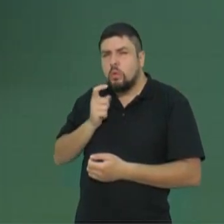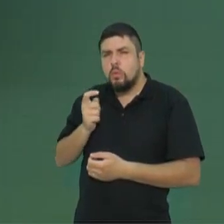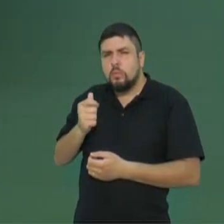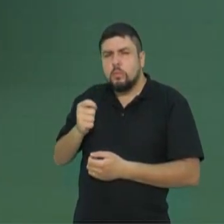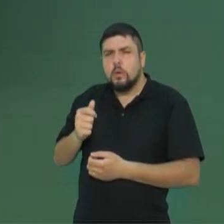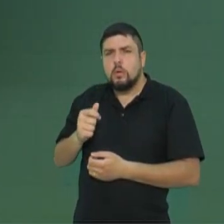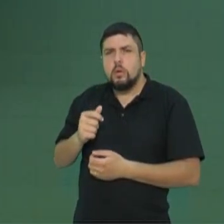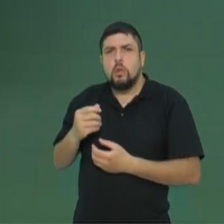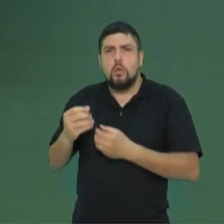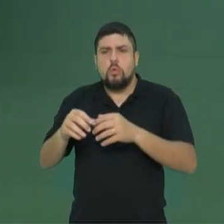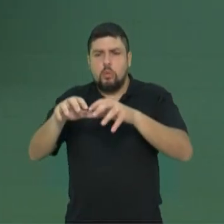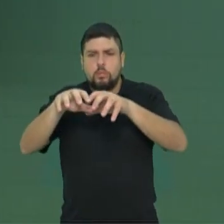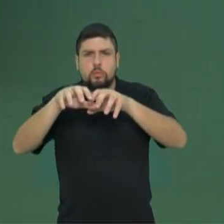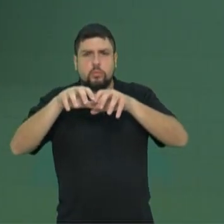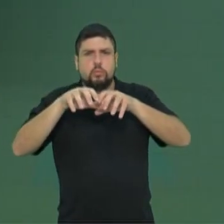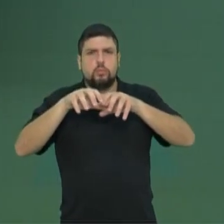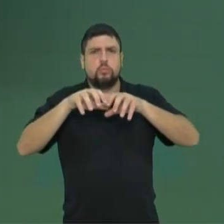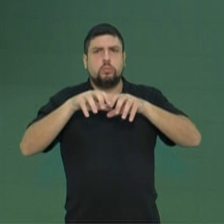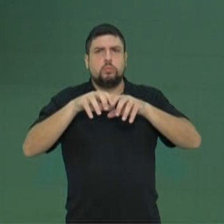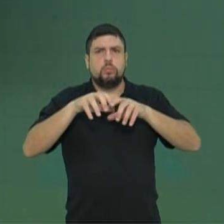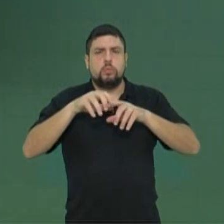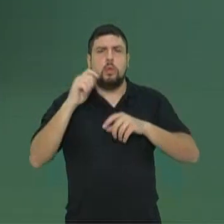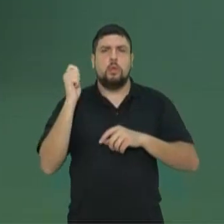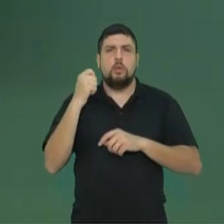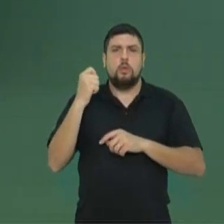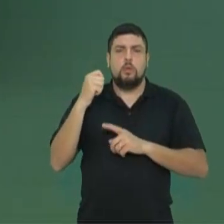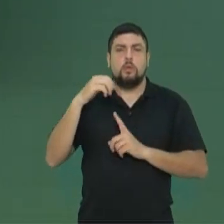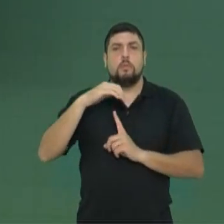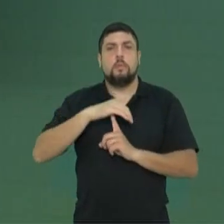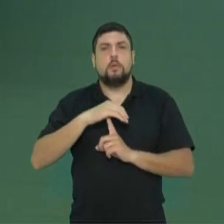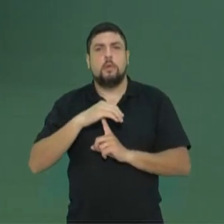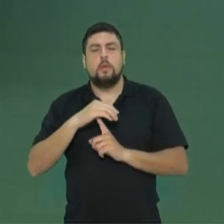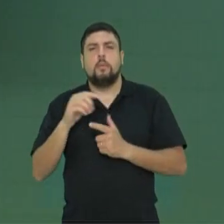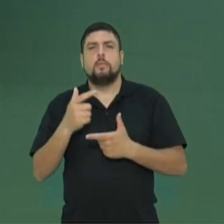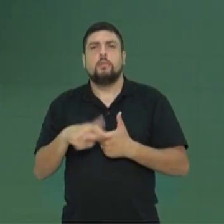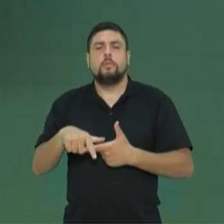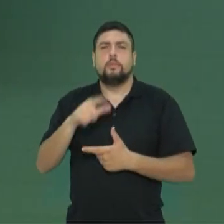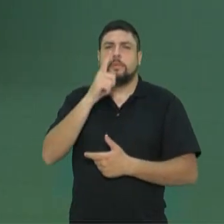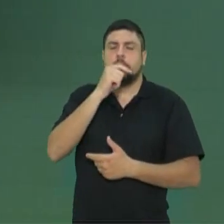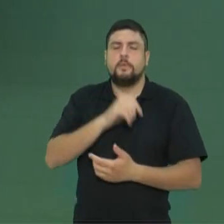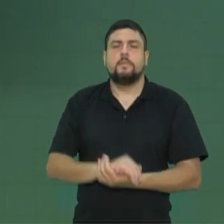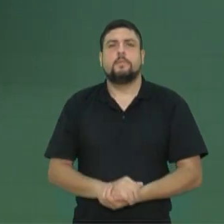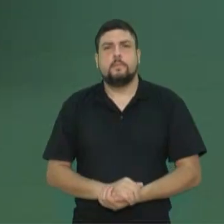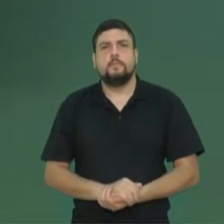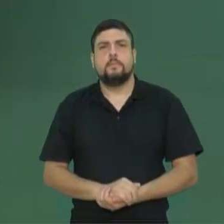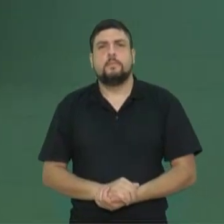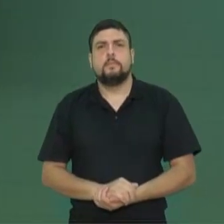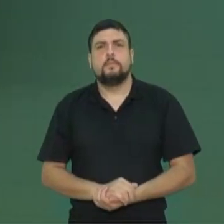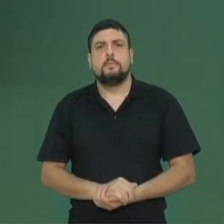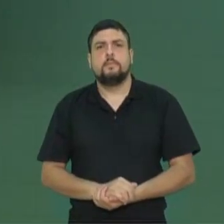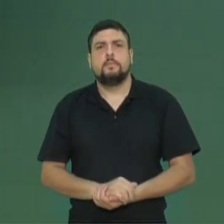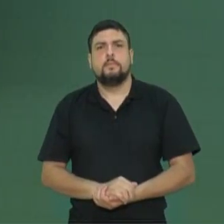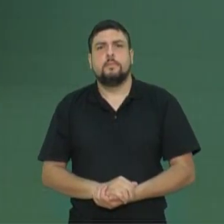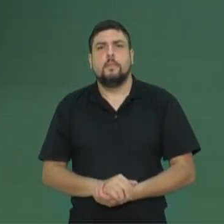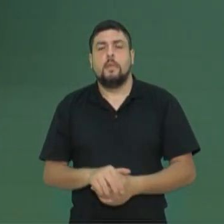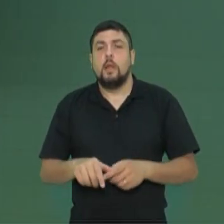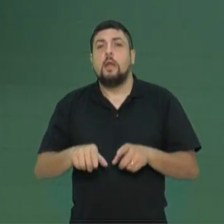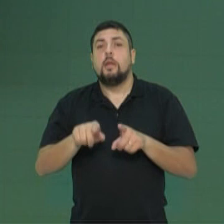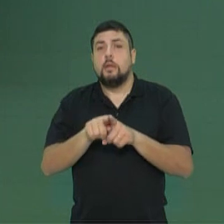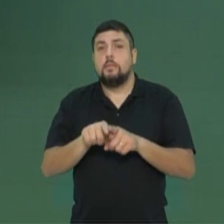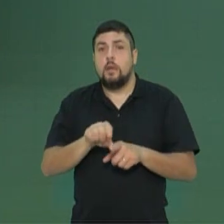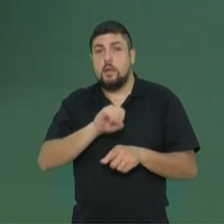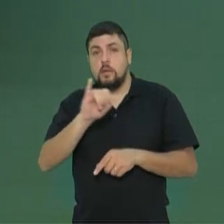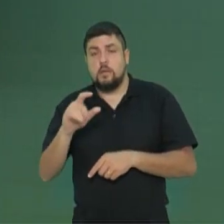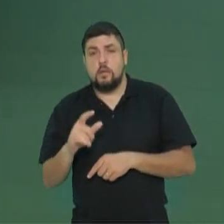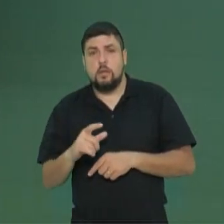Rio Grande do Sul e Santa Catarina, e não chega no Paraná. Olha só, crise hídrica, entendeu? Outra coisa, se eu tenho uma massa de água